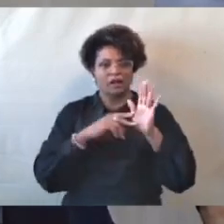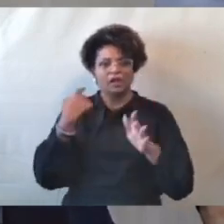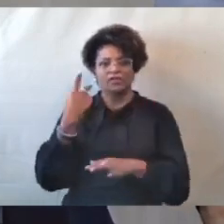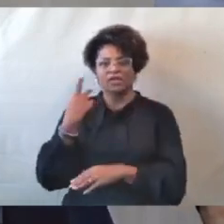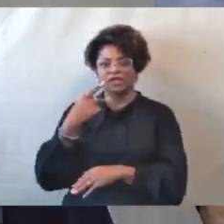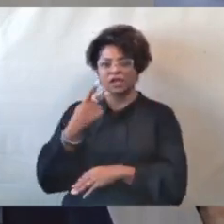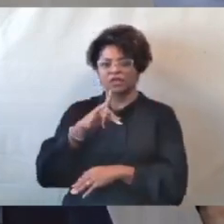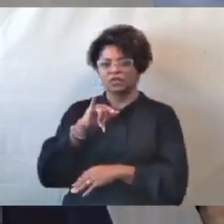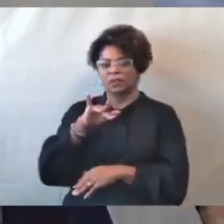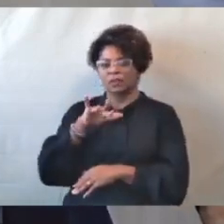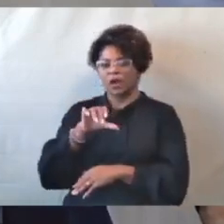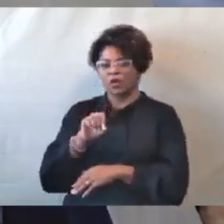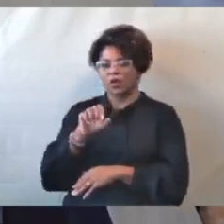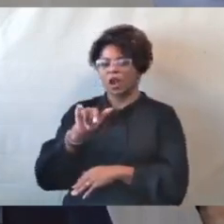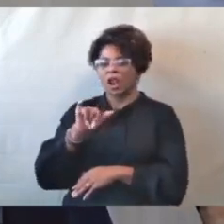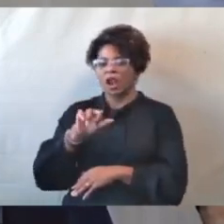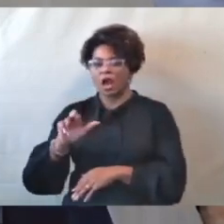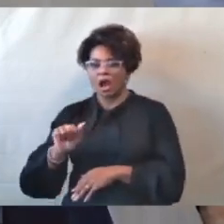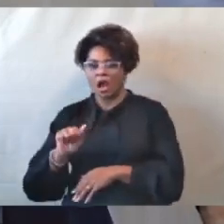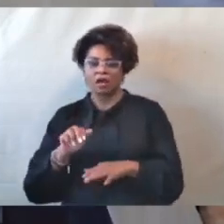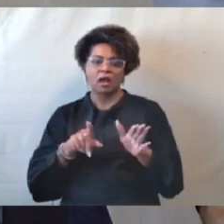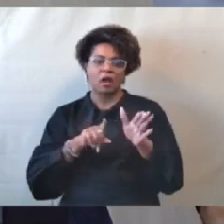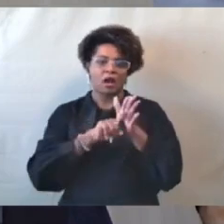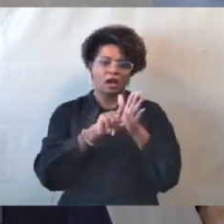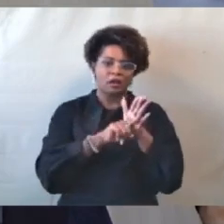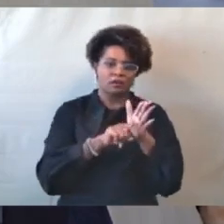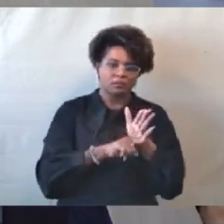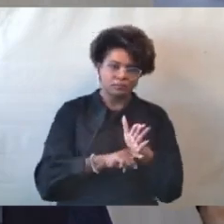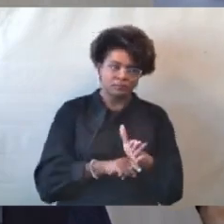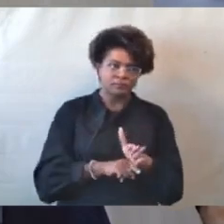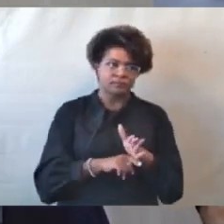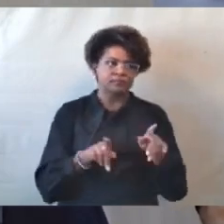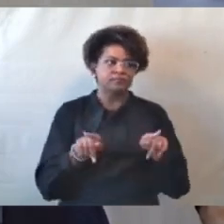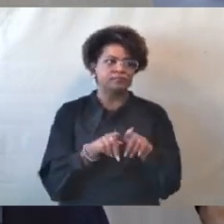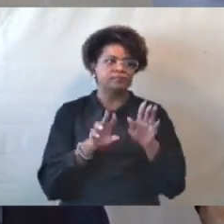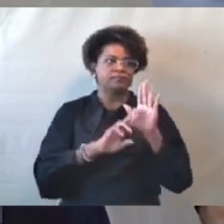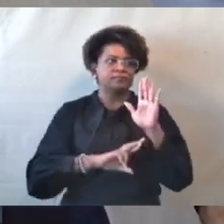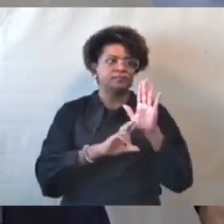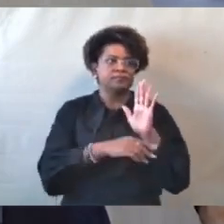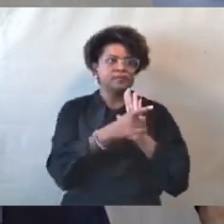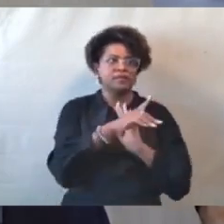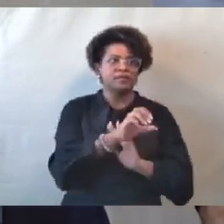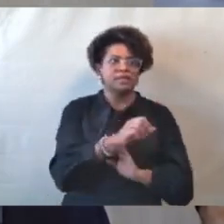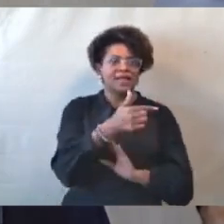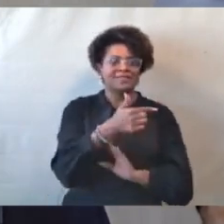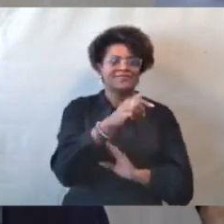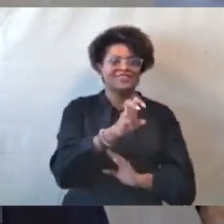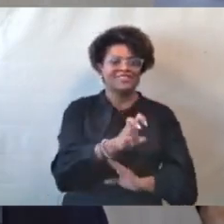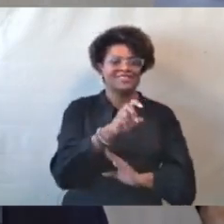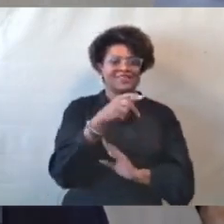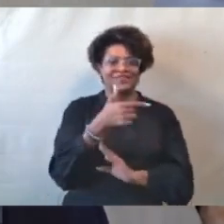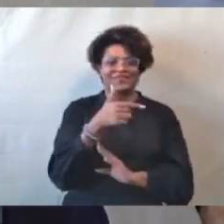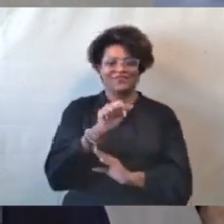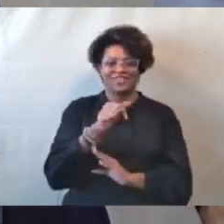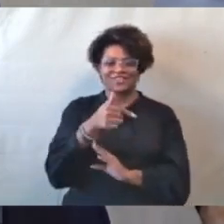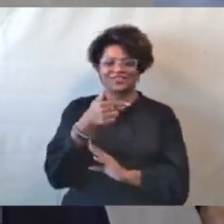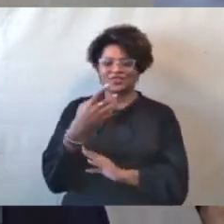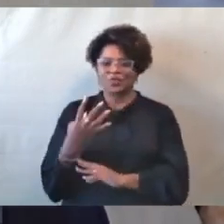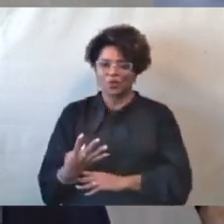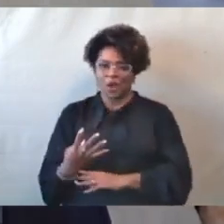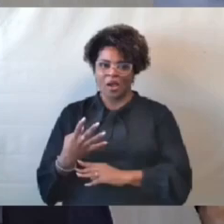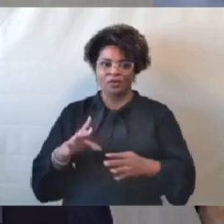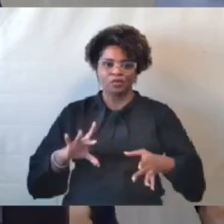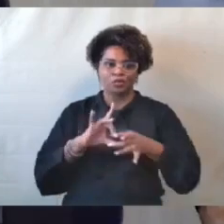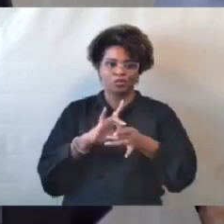requerimento da comissão 10-25-2024, vinculado ao requerimento 944